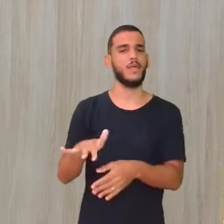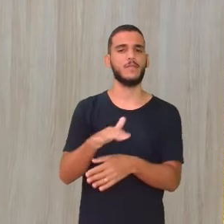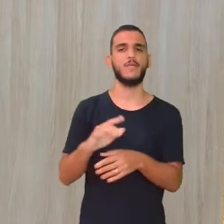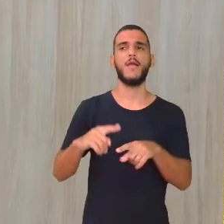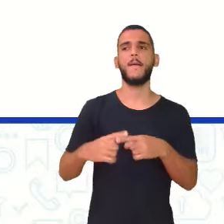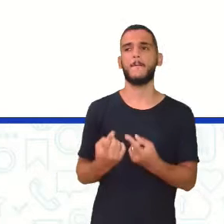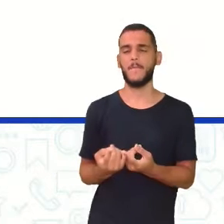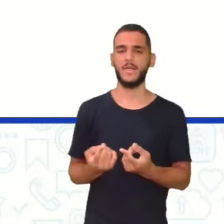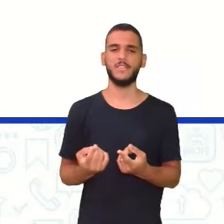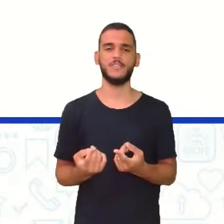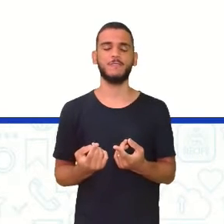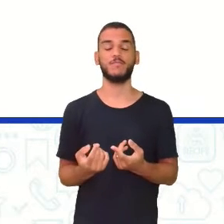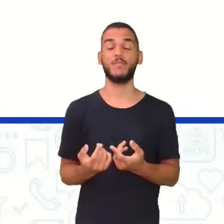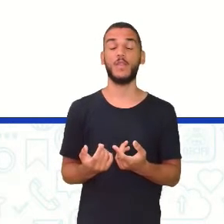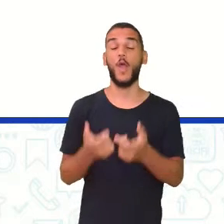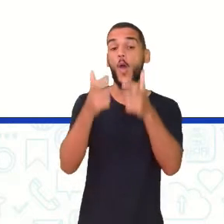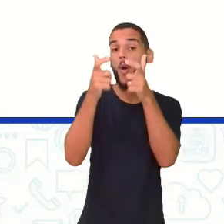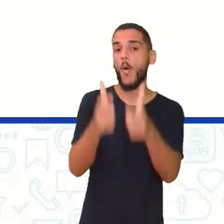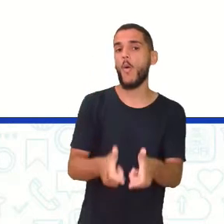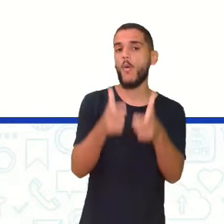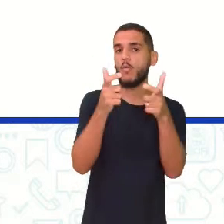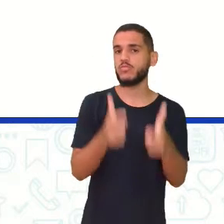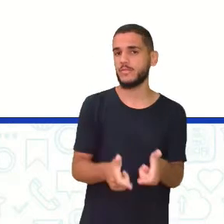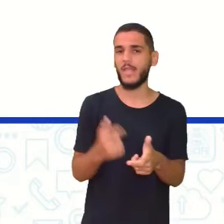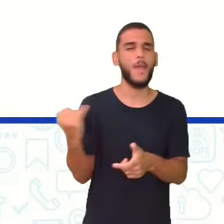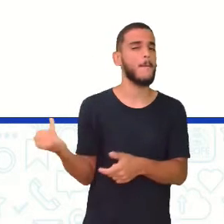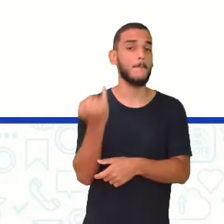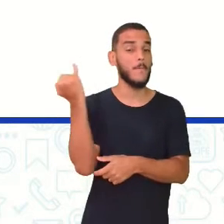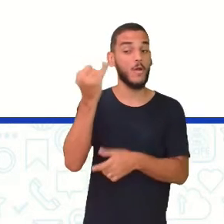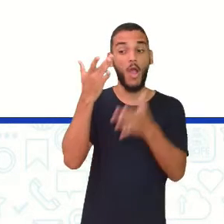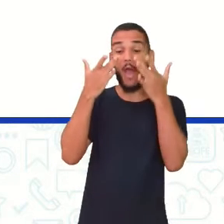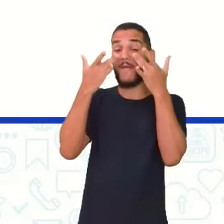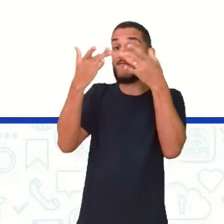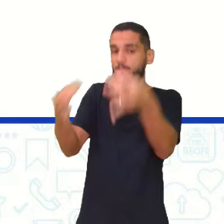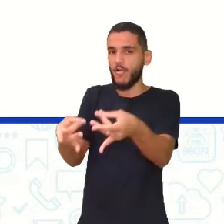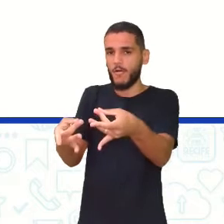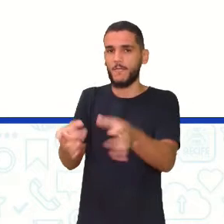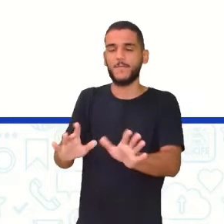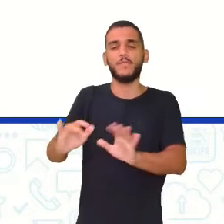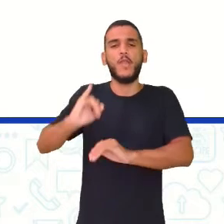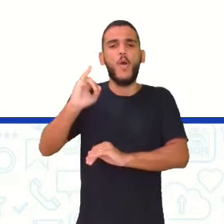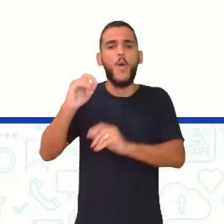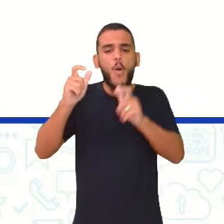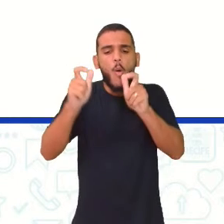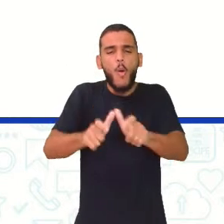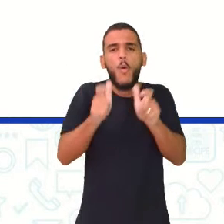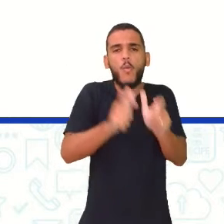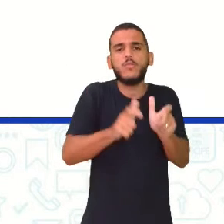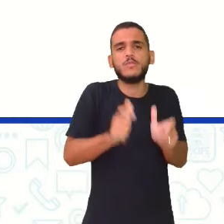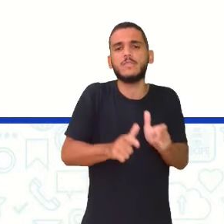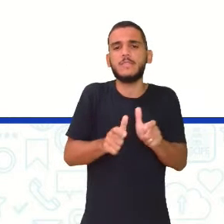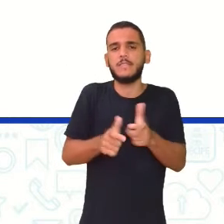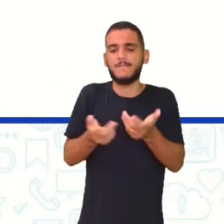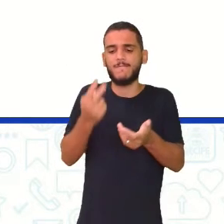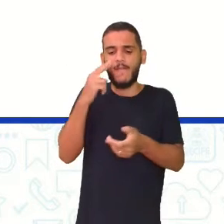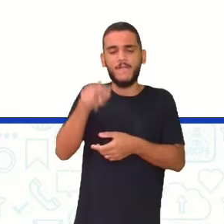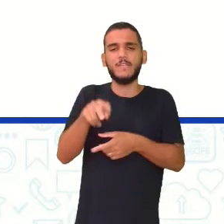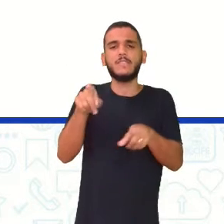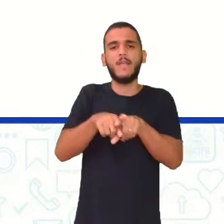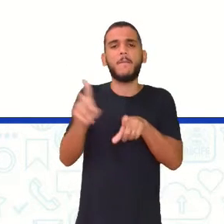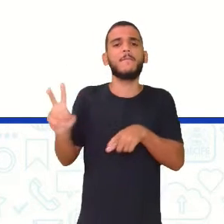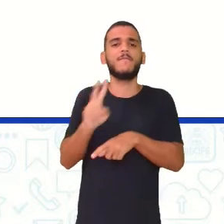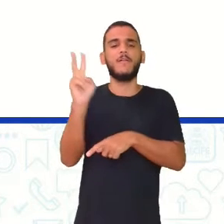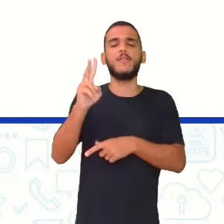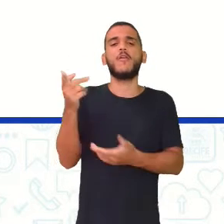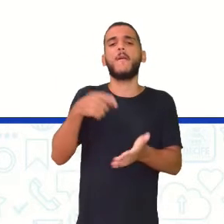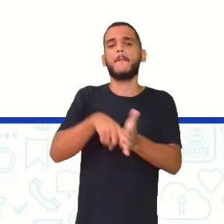dependendo De onde Isso aí é importante Importante demais De onde essa amostra Foi observada E valores Foram usados Para as